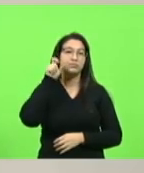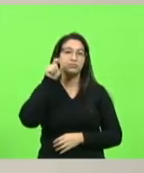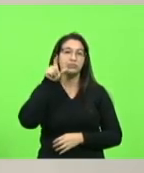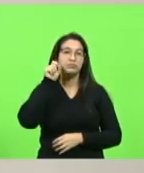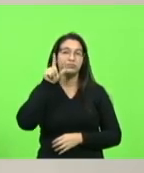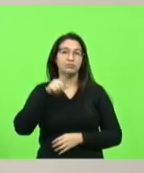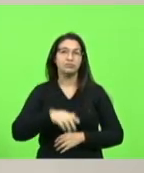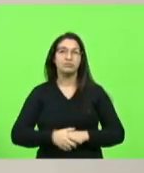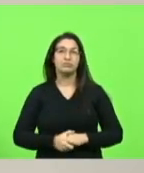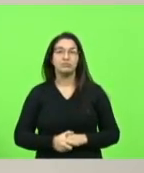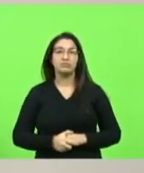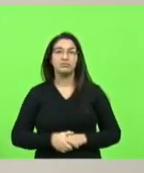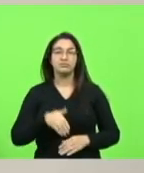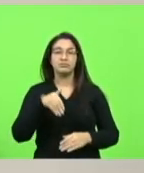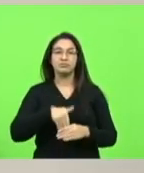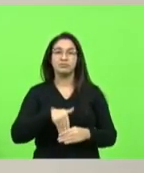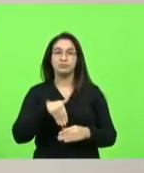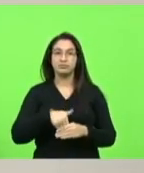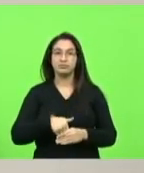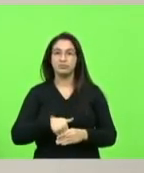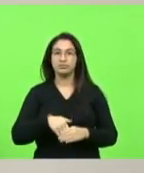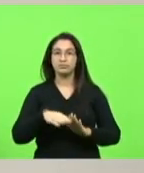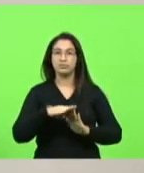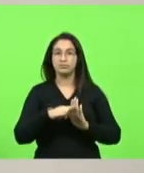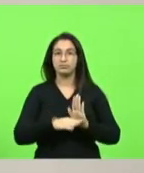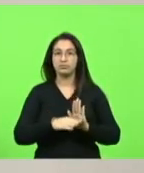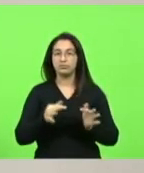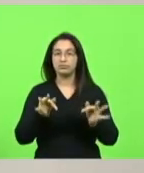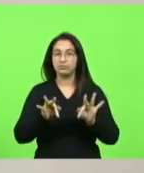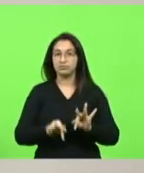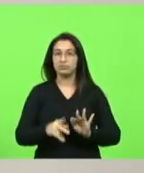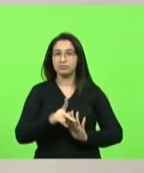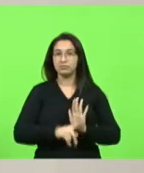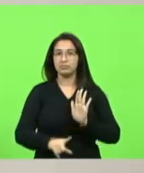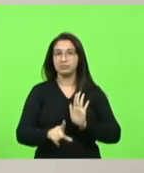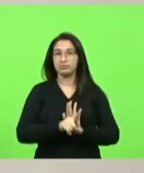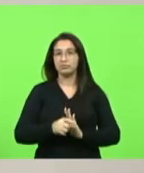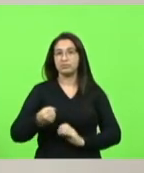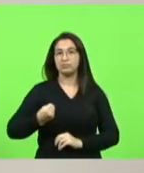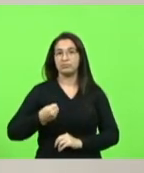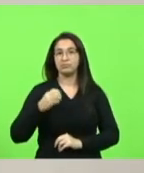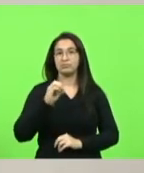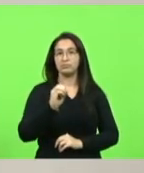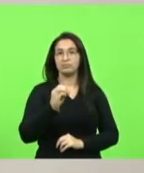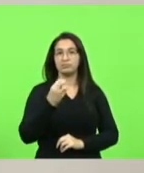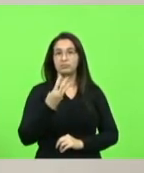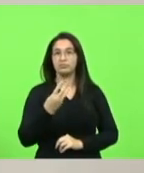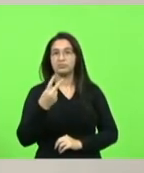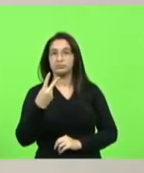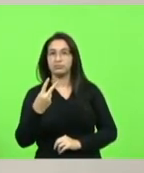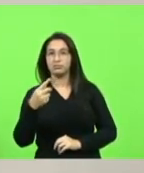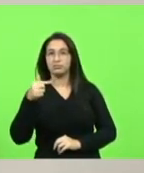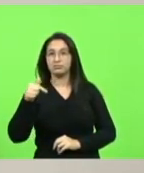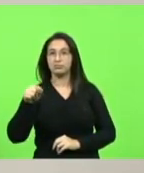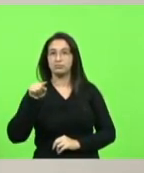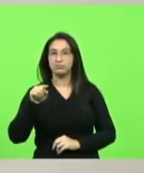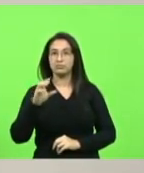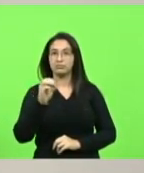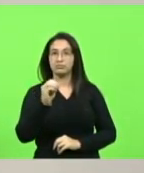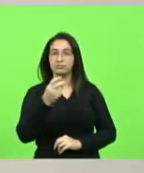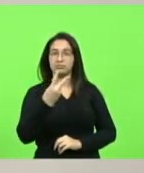votação votação e redação final do projeto de lei número 0327 ponto 0 2019